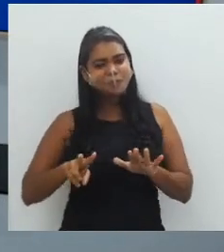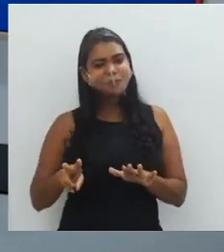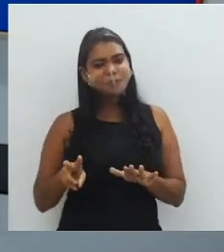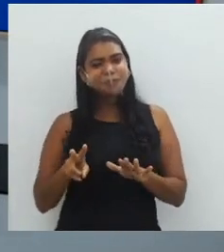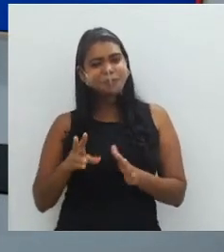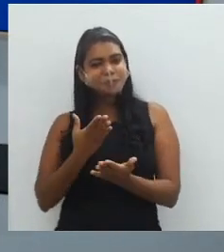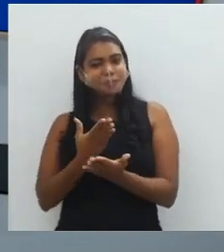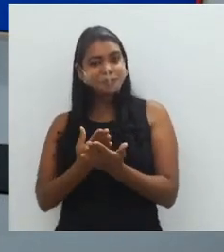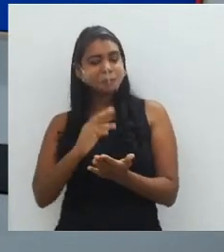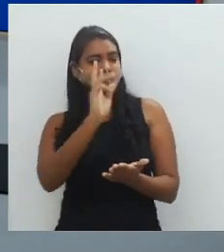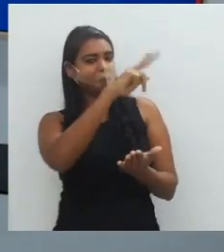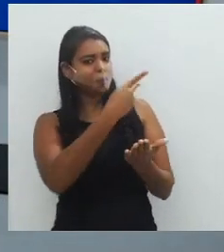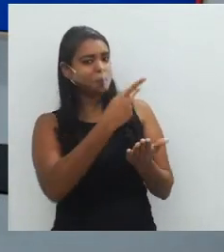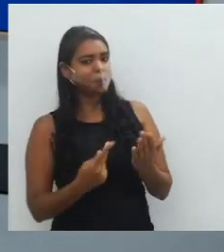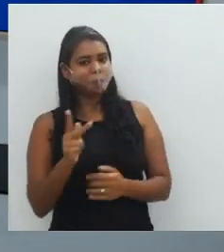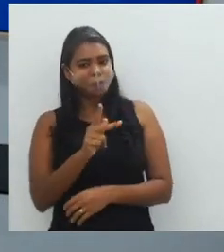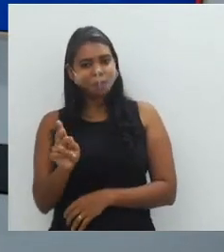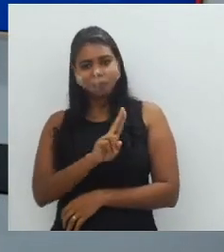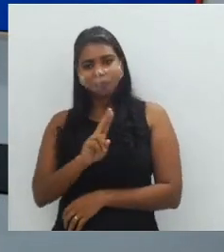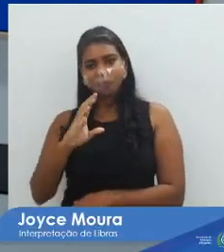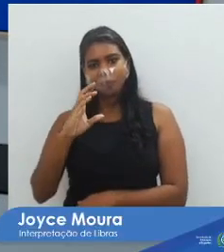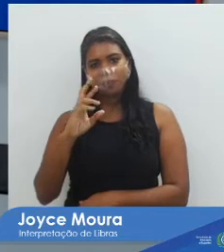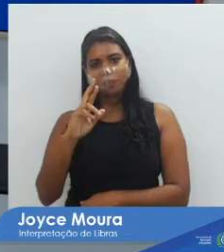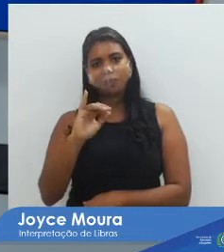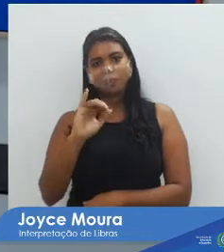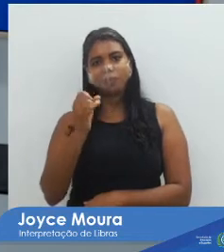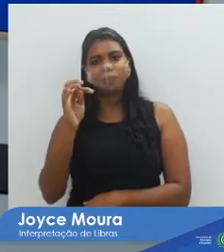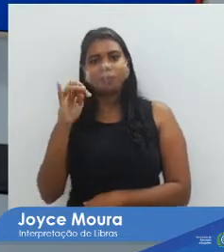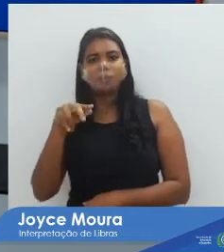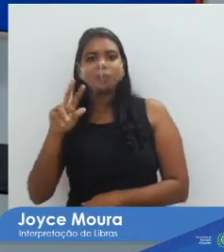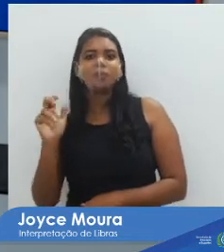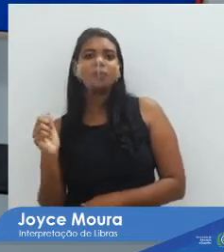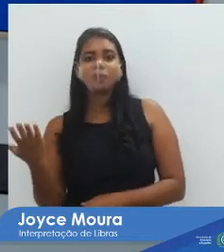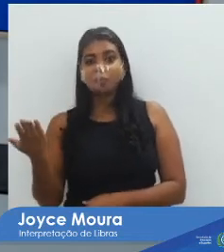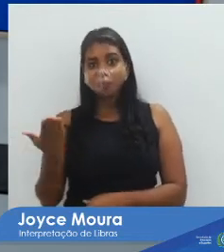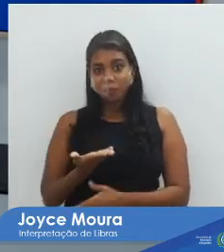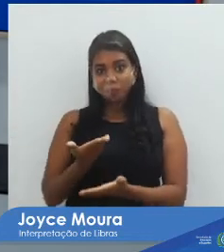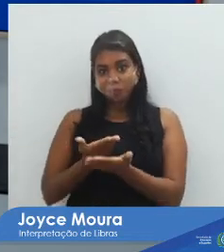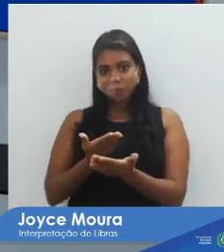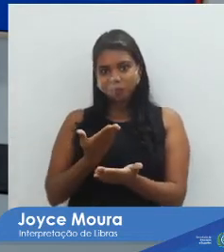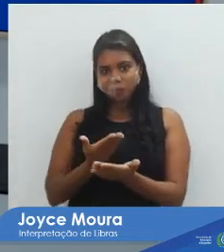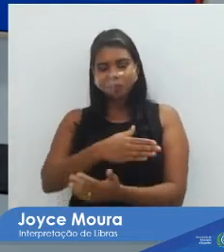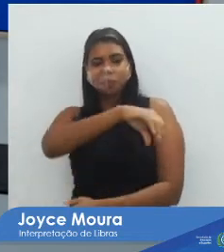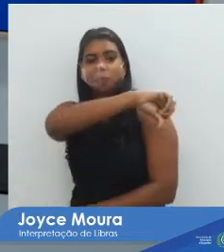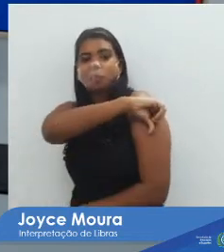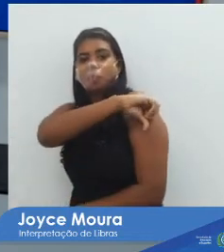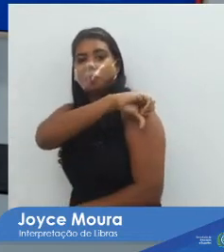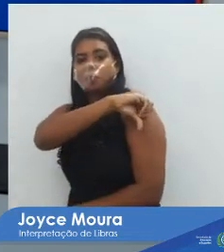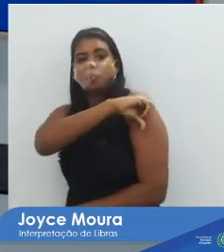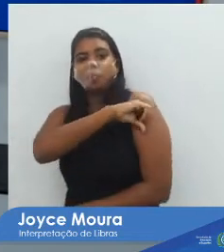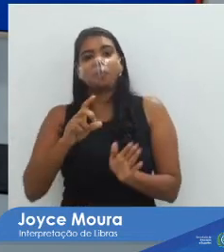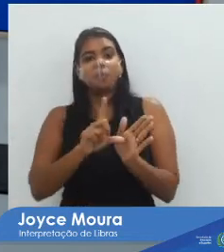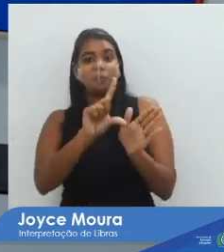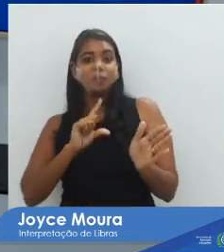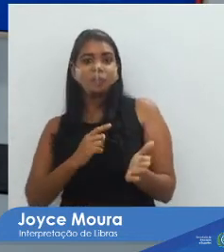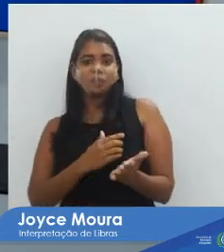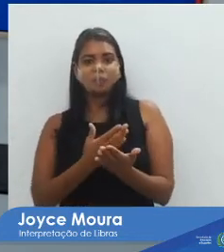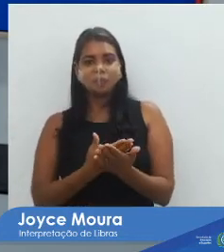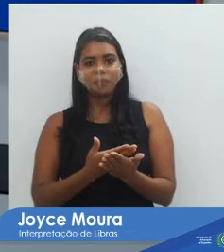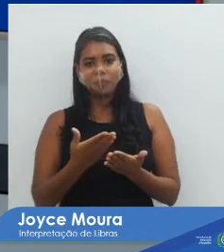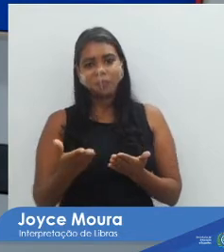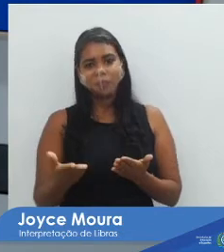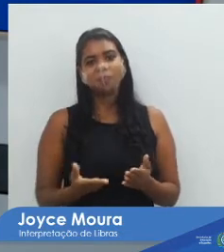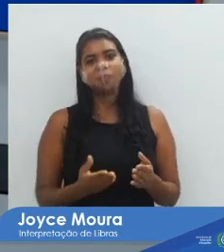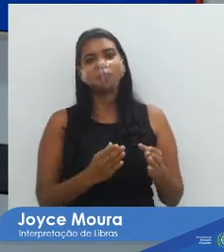de artes. Eu sou a professora Cristiana Vieira, nós estamos aqui para a aula dos nonos anos, mas antes de a gente começar o nosso